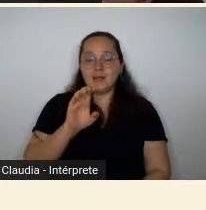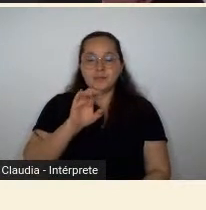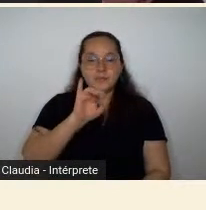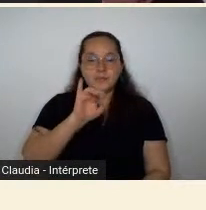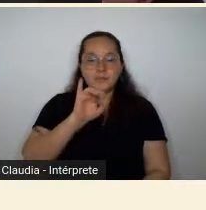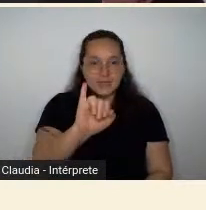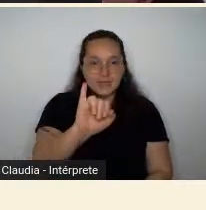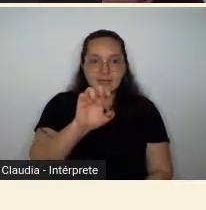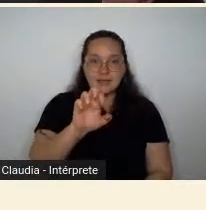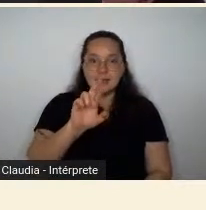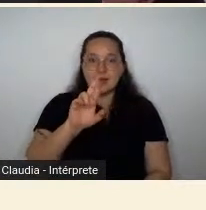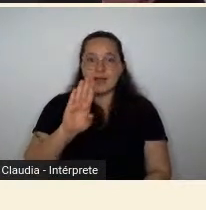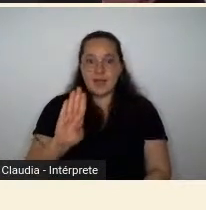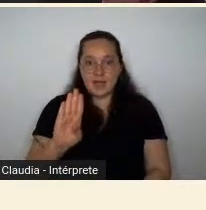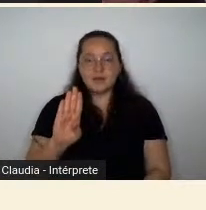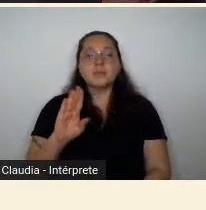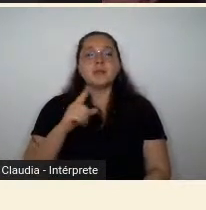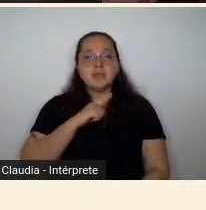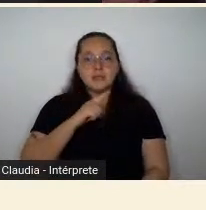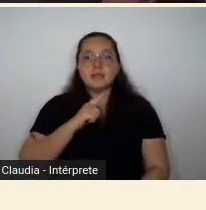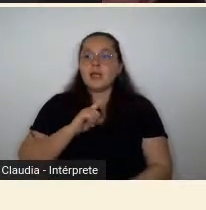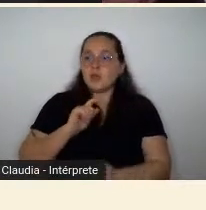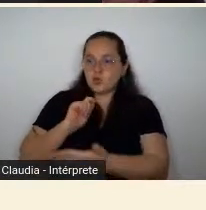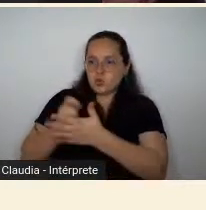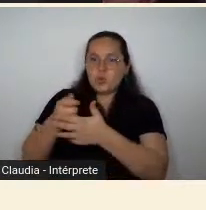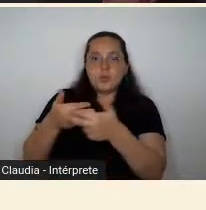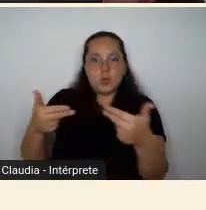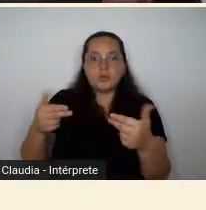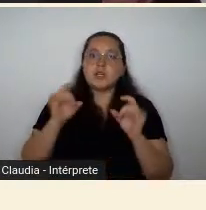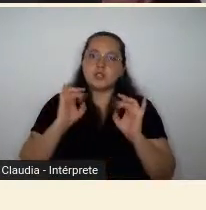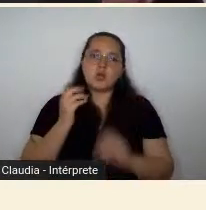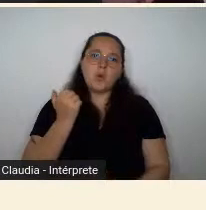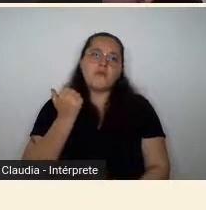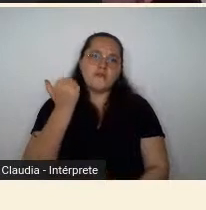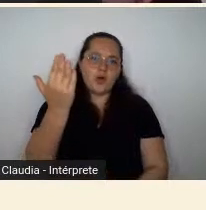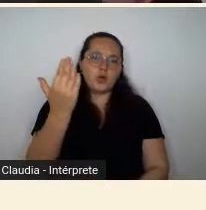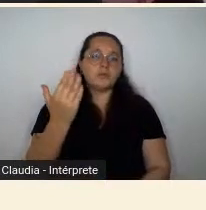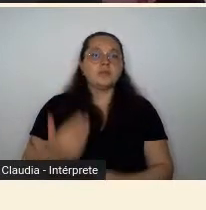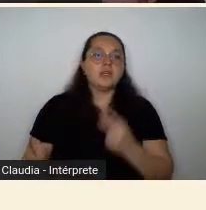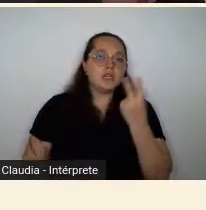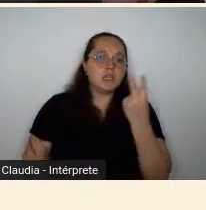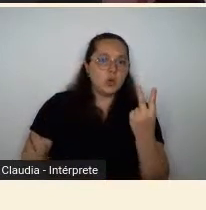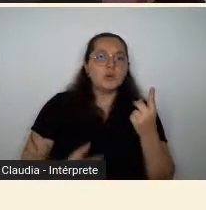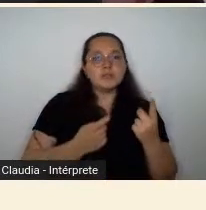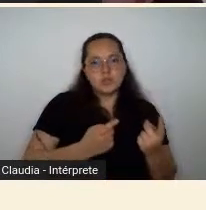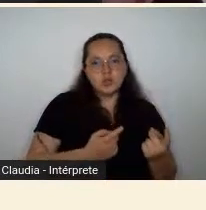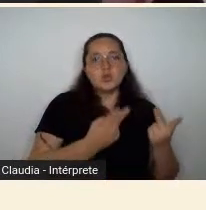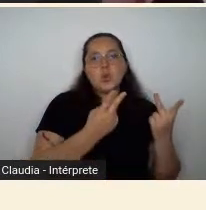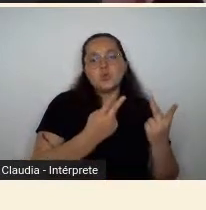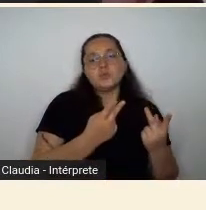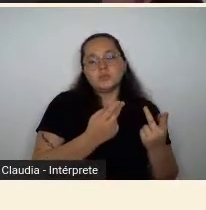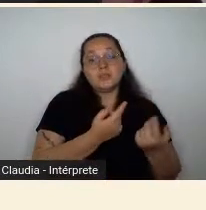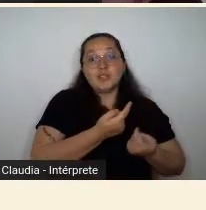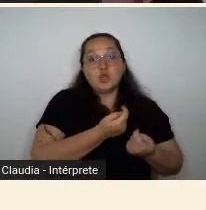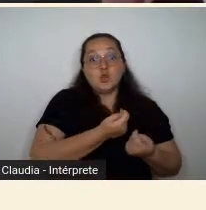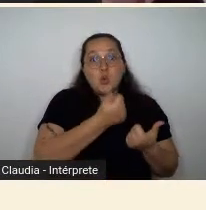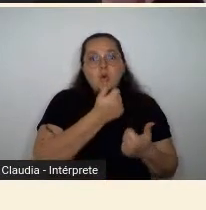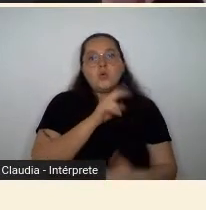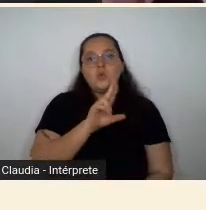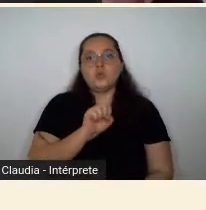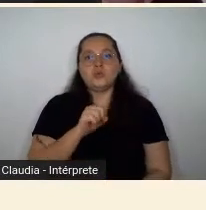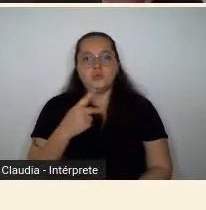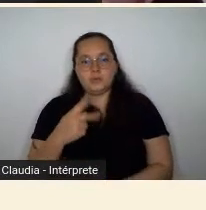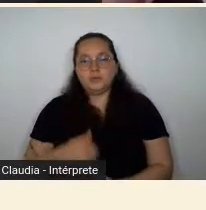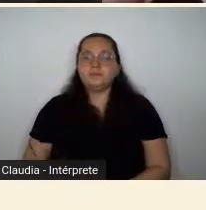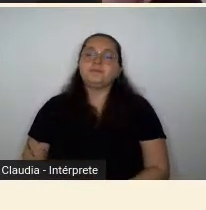só ficou de fora as obras de artes estrangeiras, né, e doa isso para a USP, e depois para o IEB. Em 69, um ano